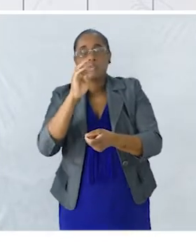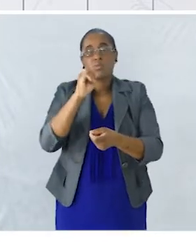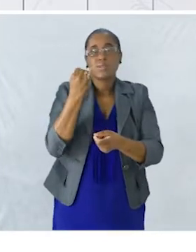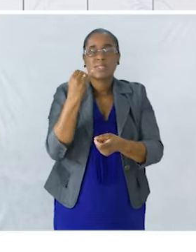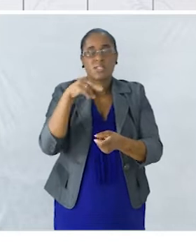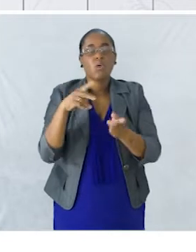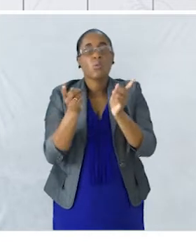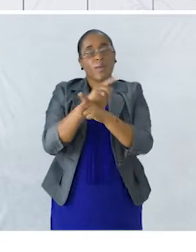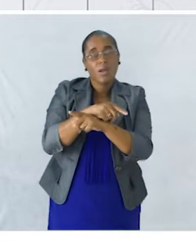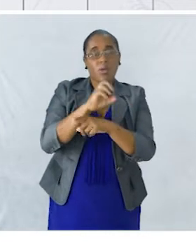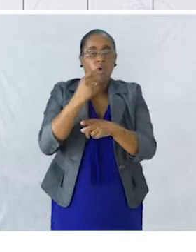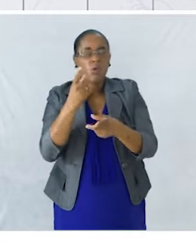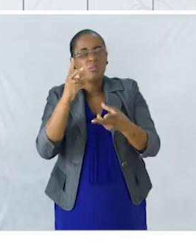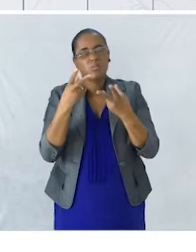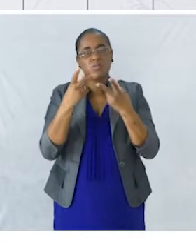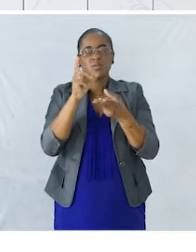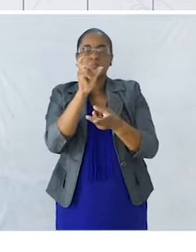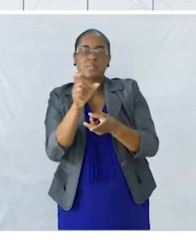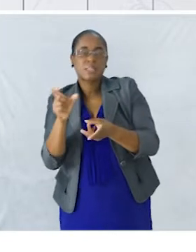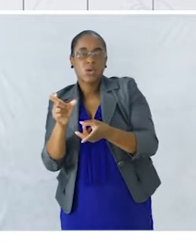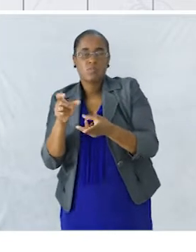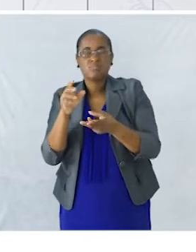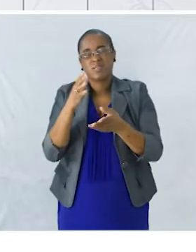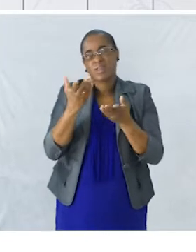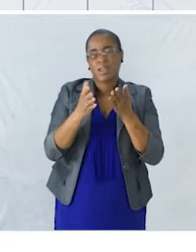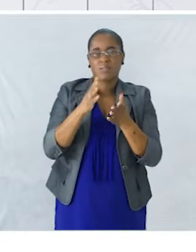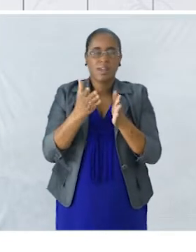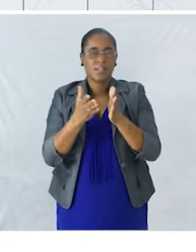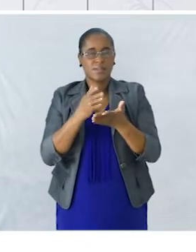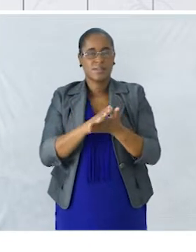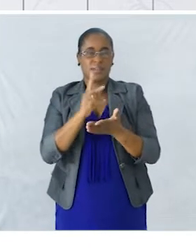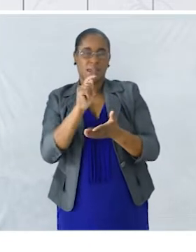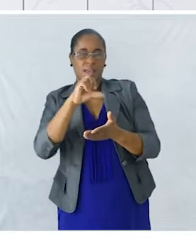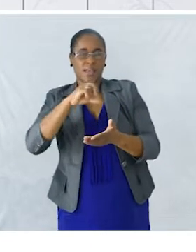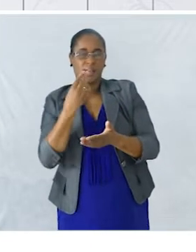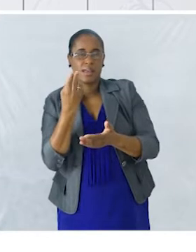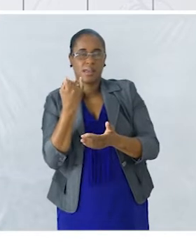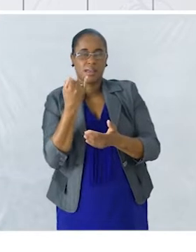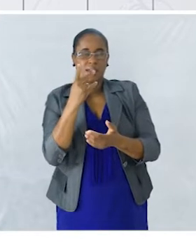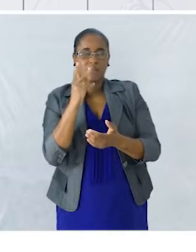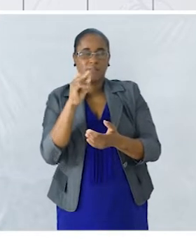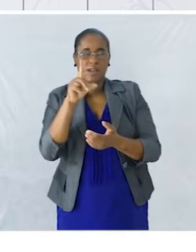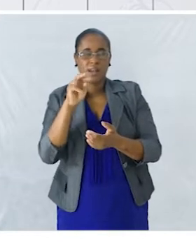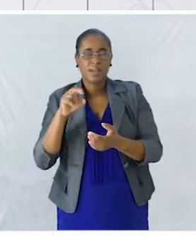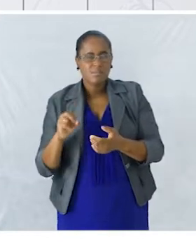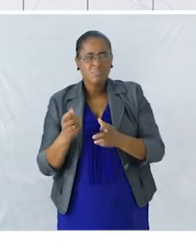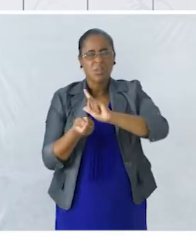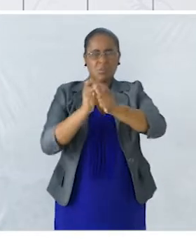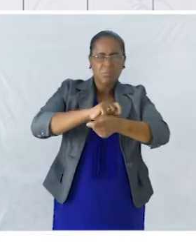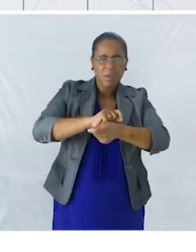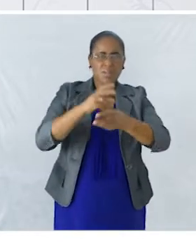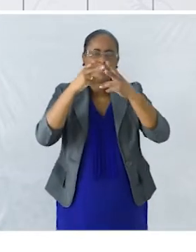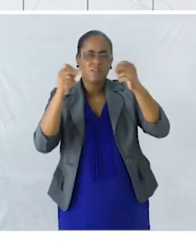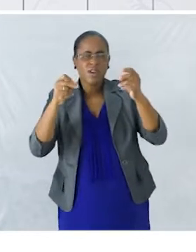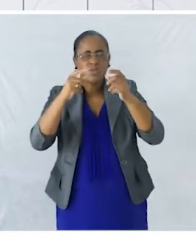expressões equivalentes Transformei frases Muito longas Em frases curtas Para que as pessoas Possam